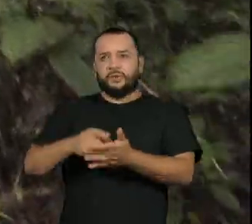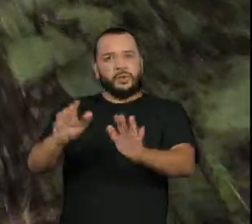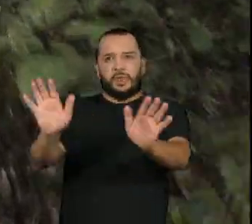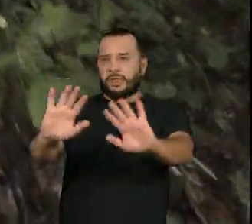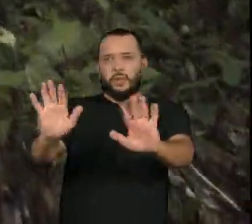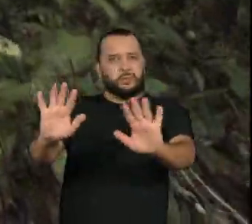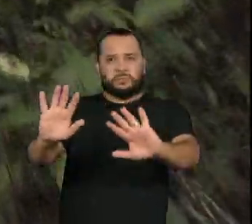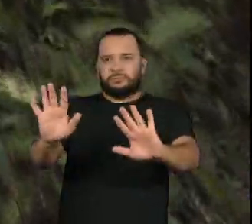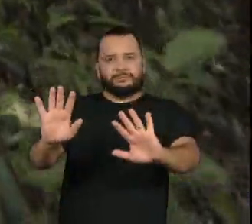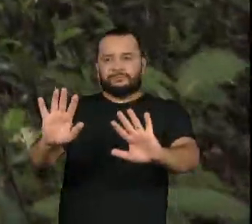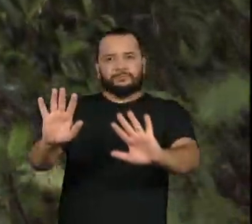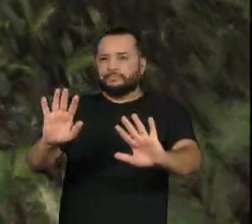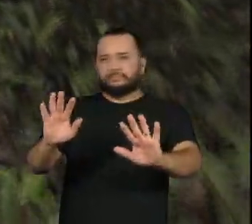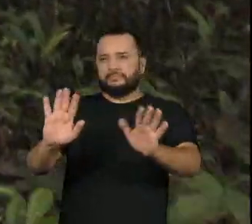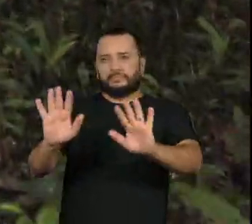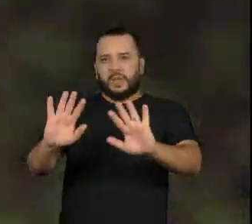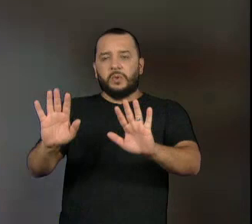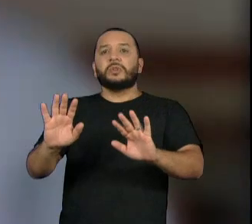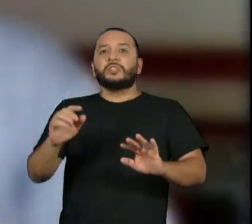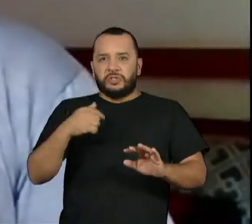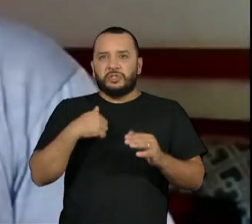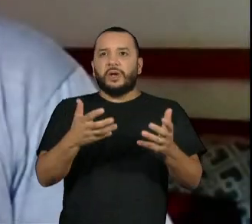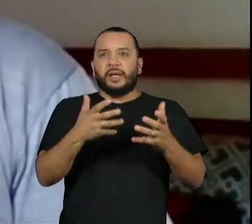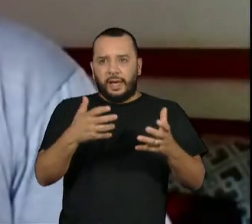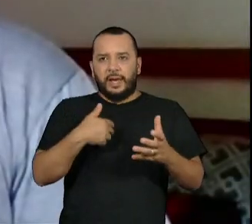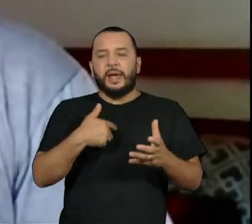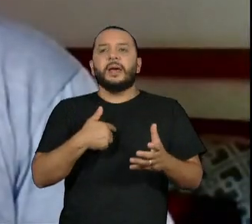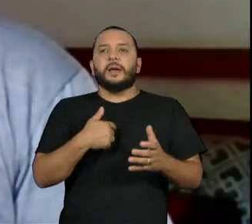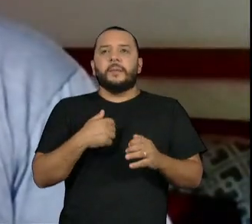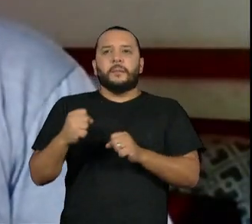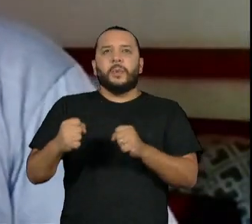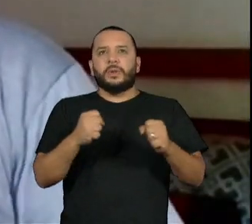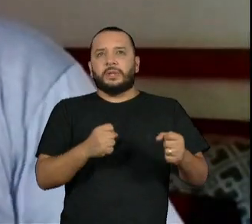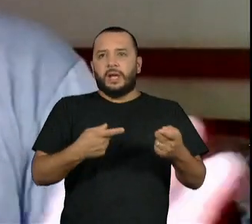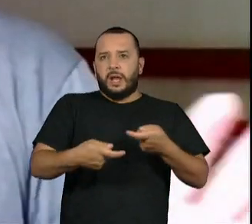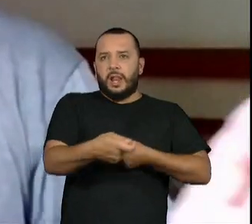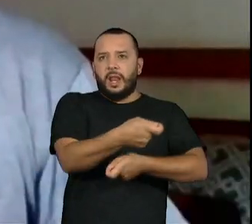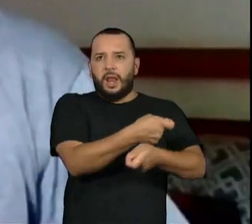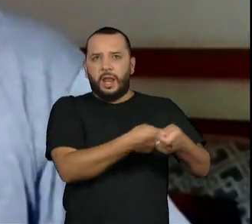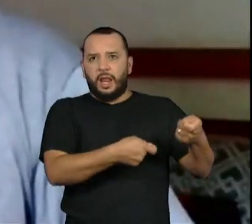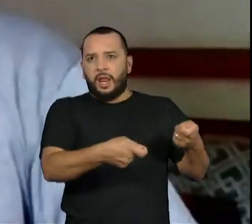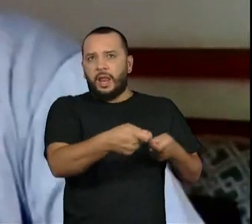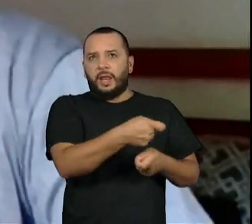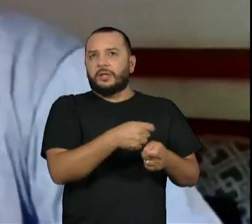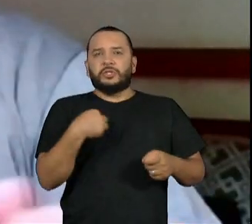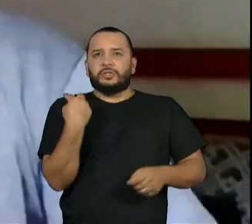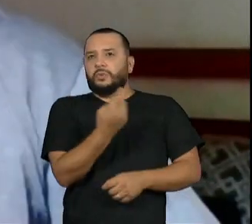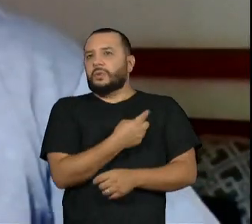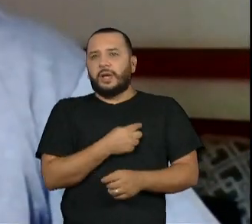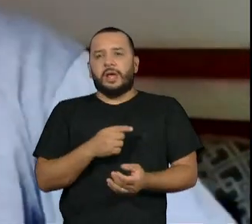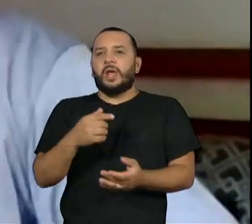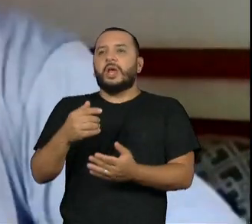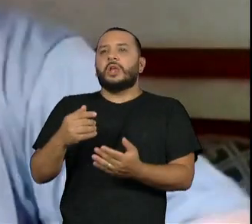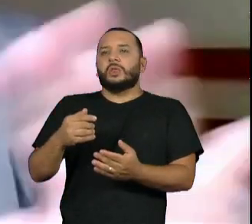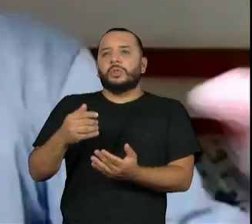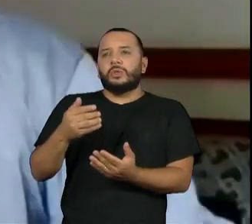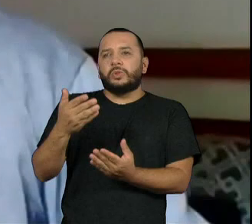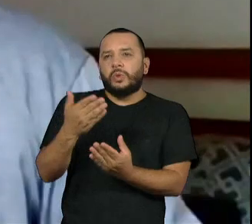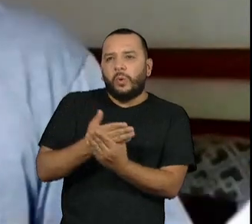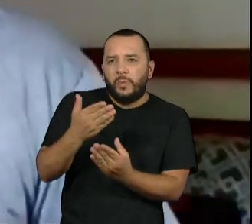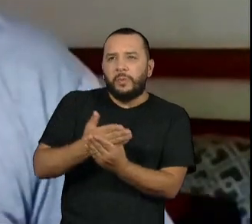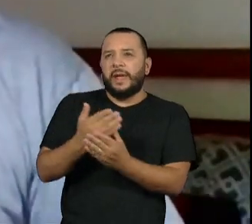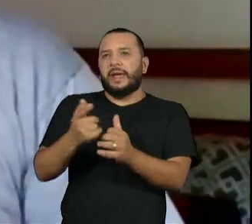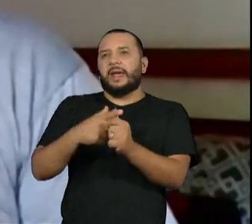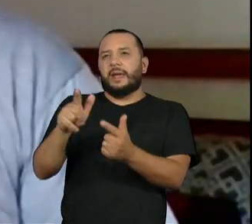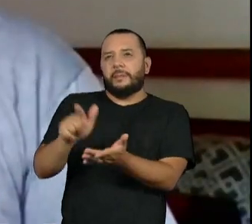poder de compra, né? Nós não queremos cuidar de papelada, de falar para lá